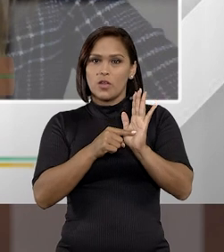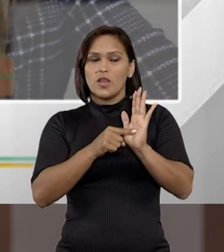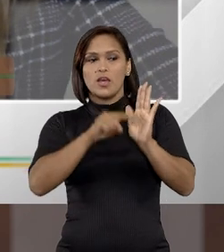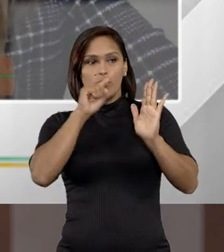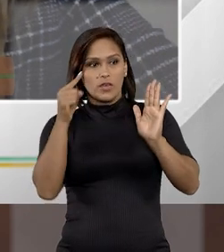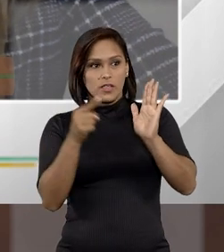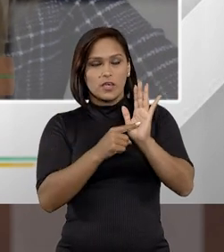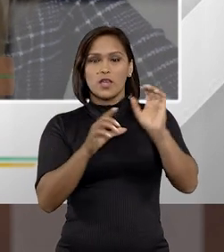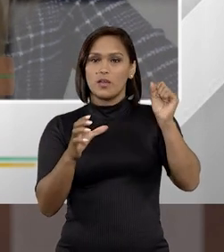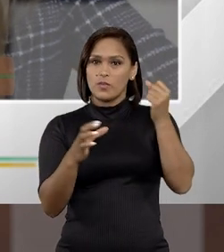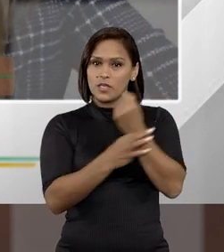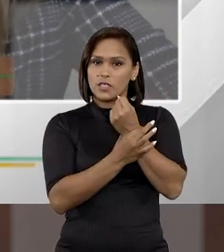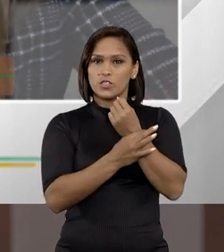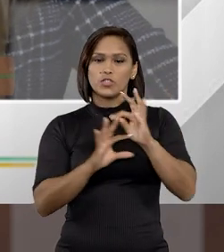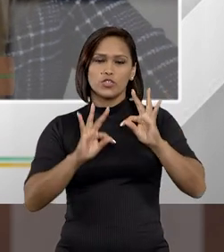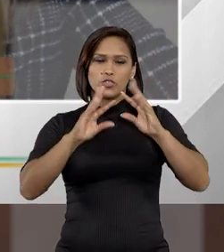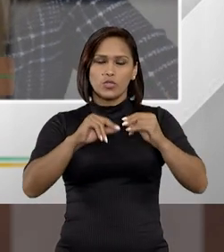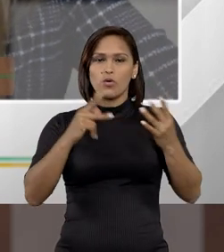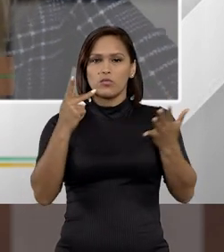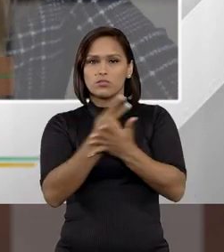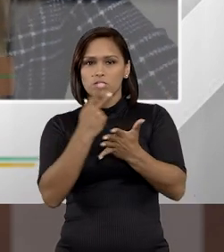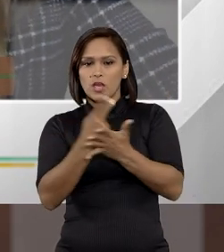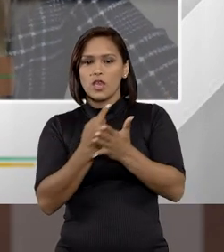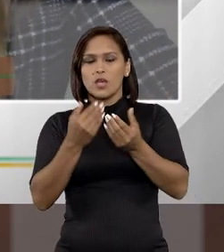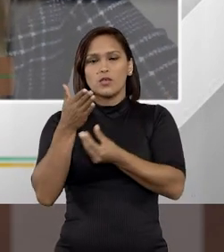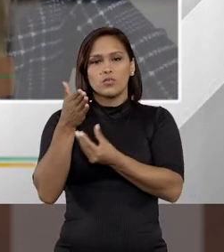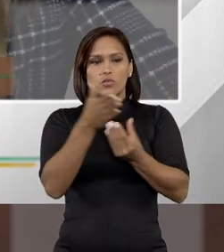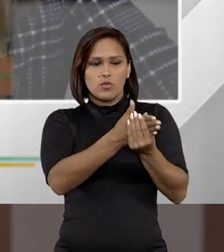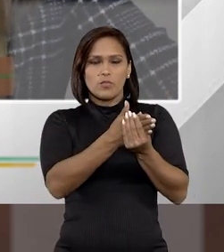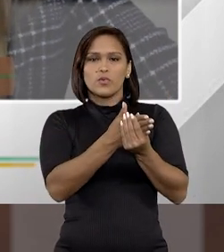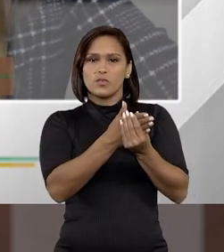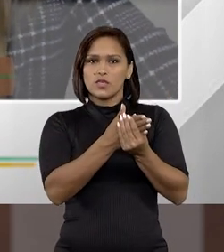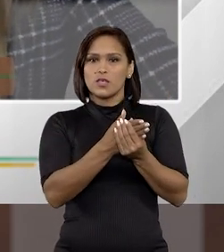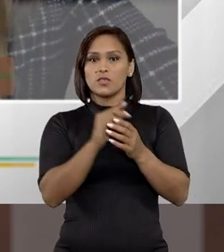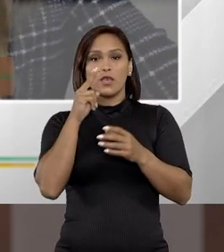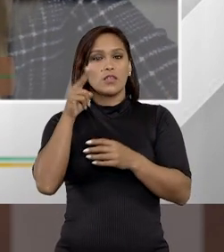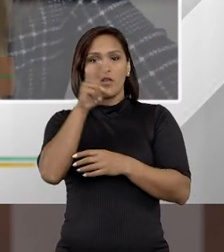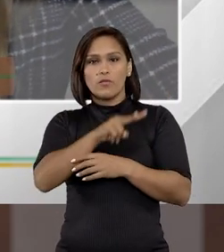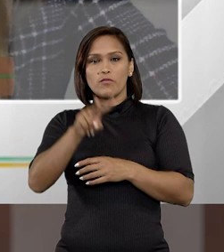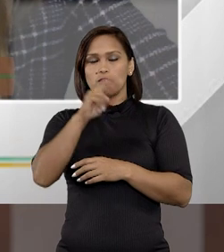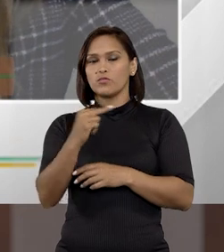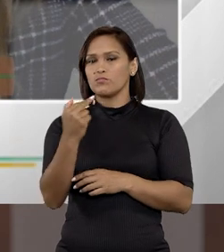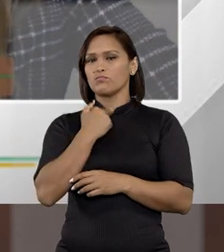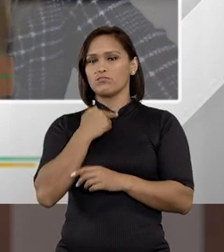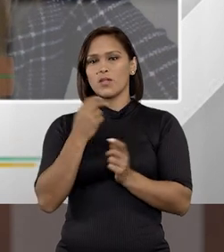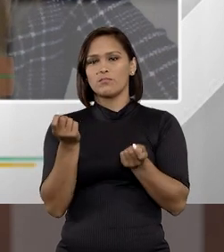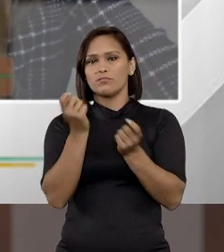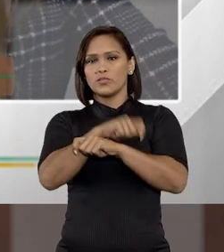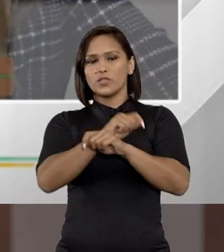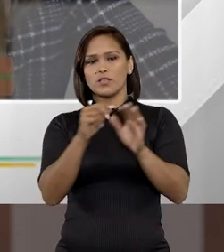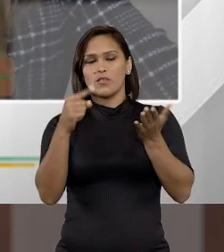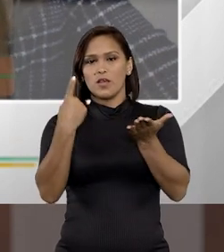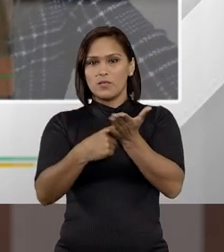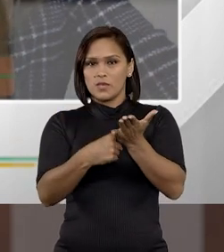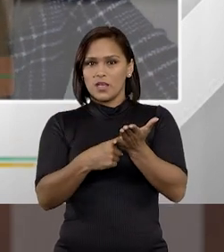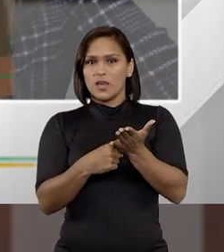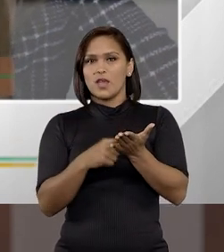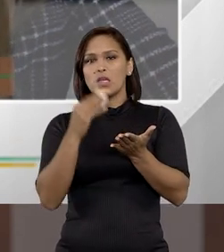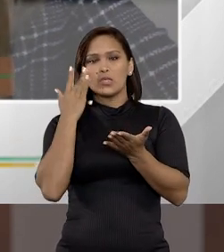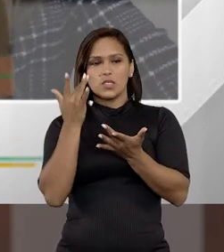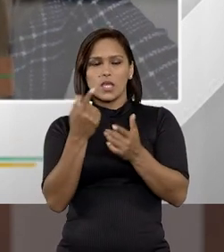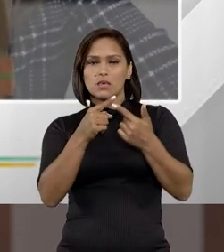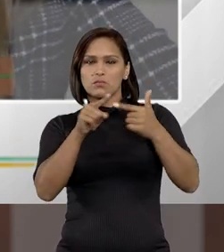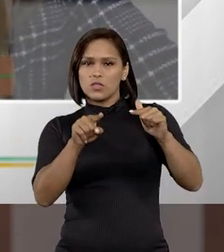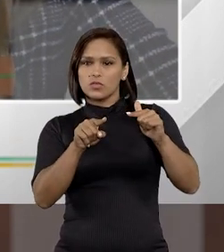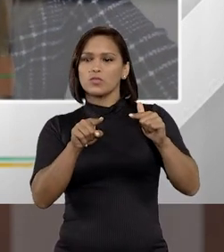acusatório é uma garantia de toda a lisura do processo penal, então, na minha visão, não é possível mais aplicar. Eu sei que tem